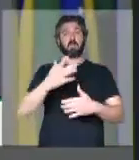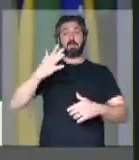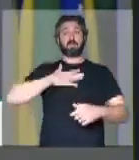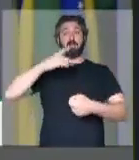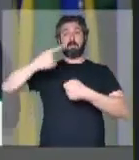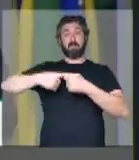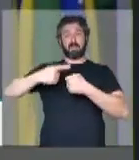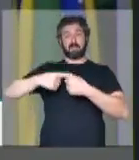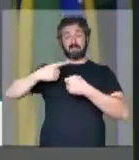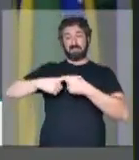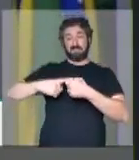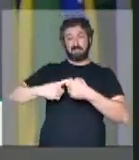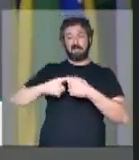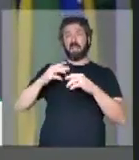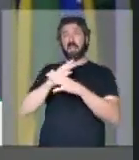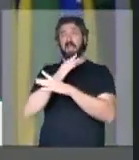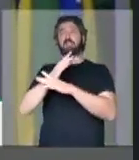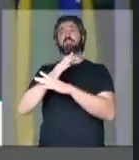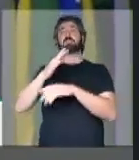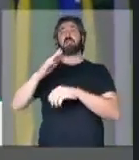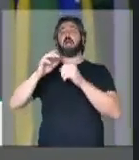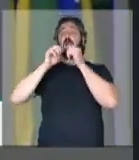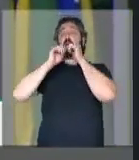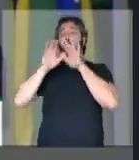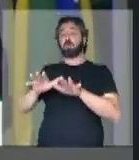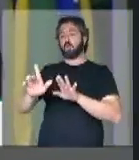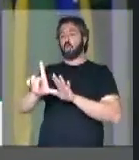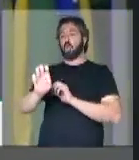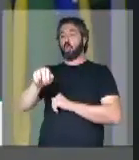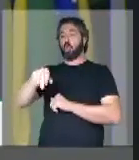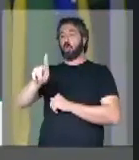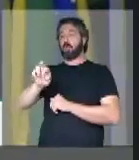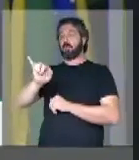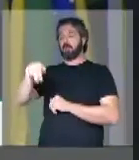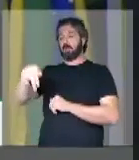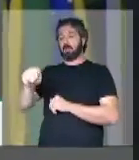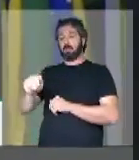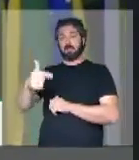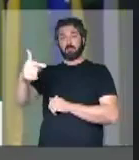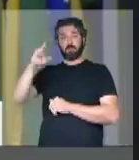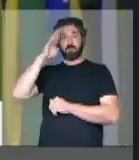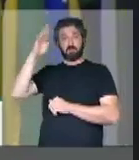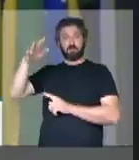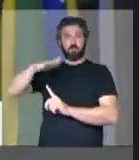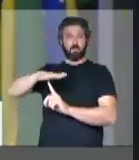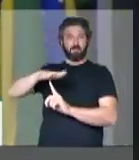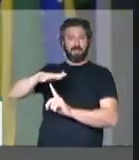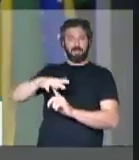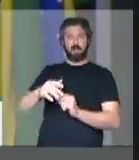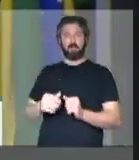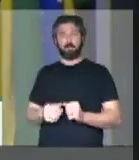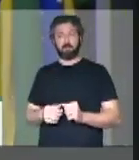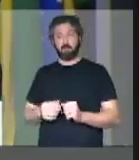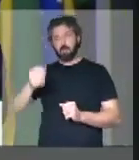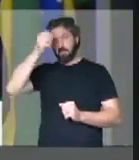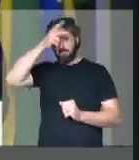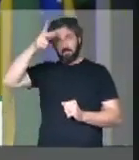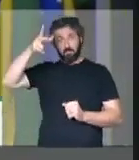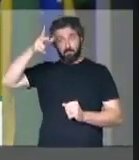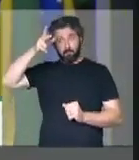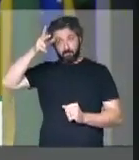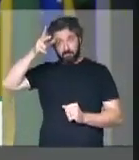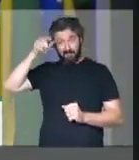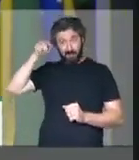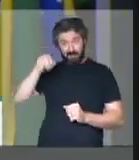na minha cidade mais que abençoada, Londrina. A segunda maior cidade do Paraná, o prefeito